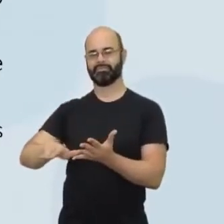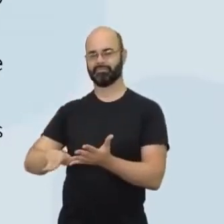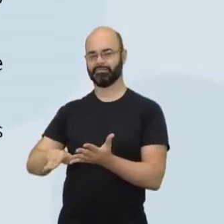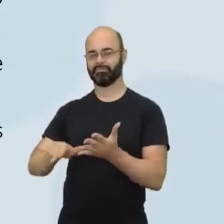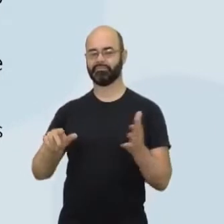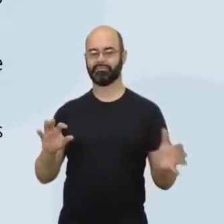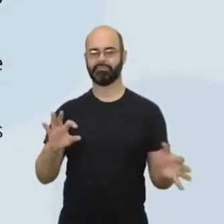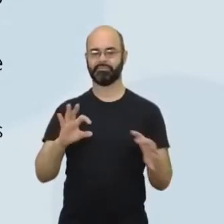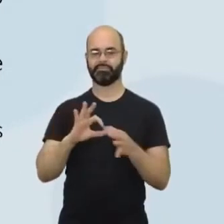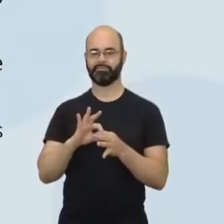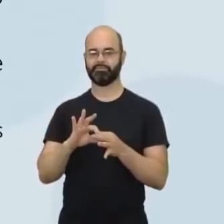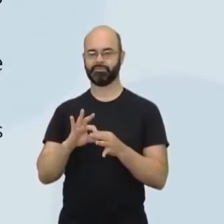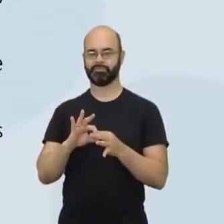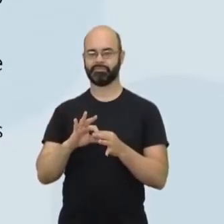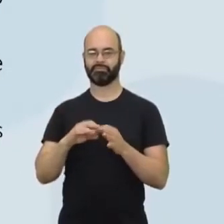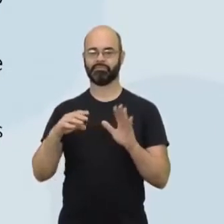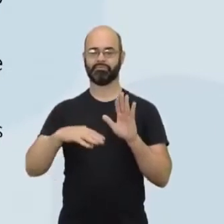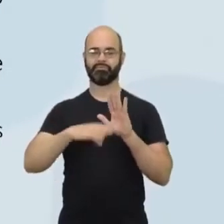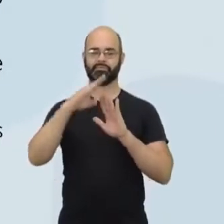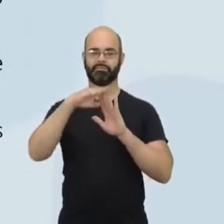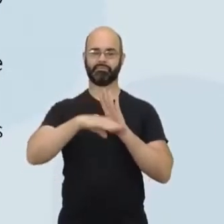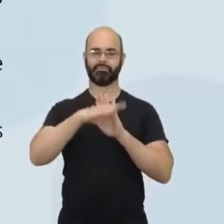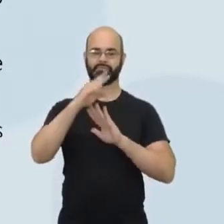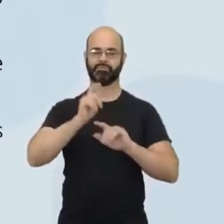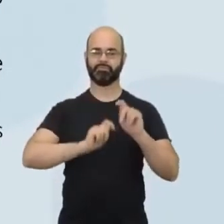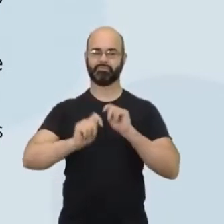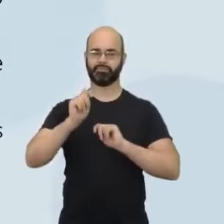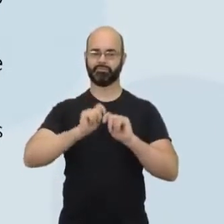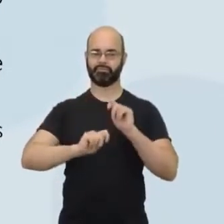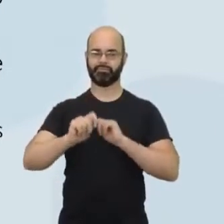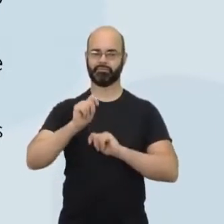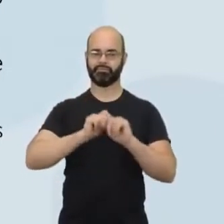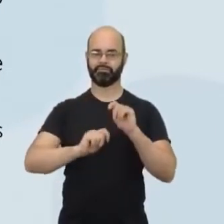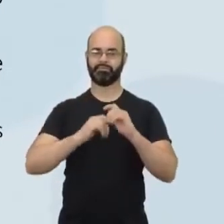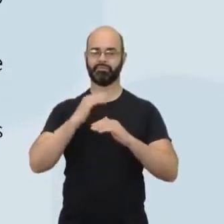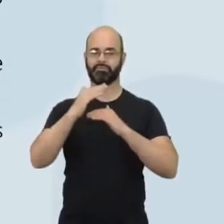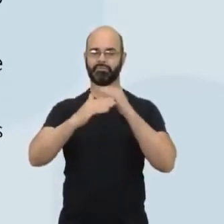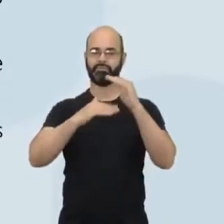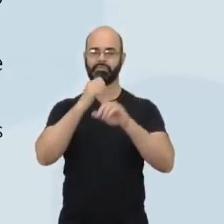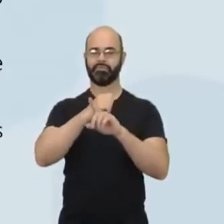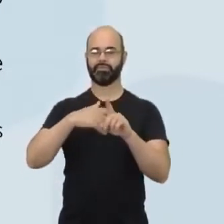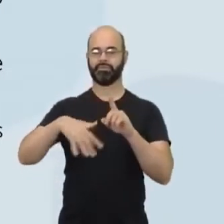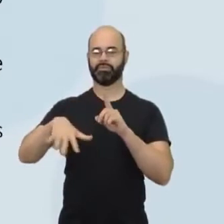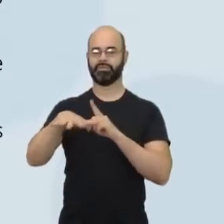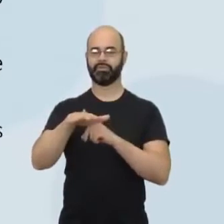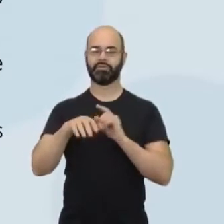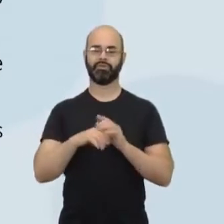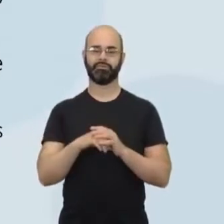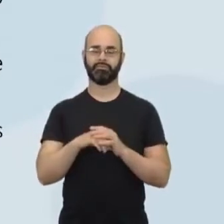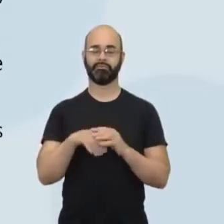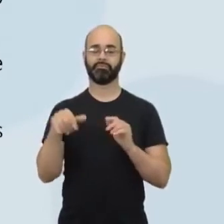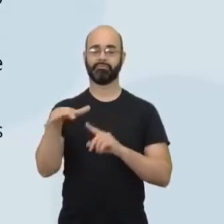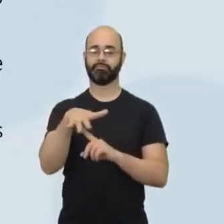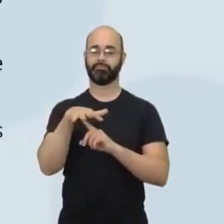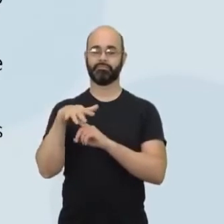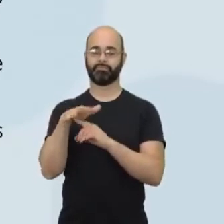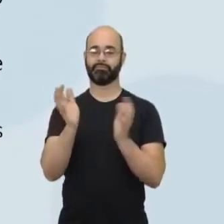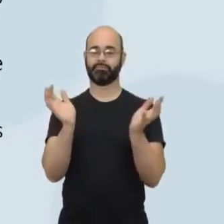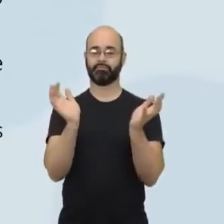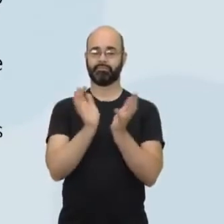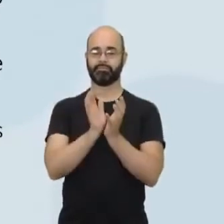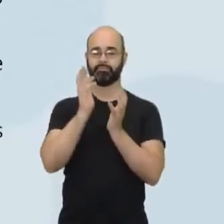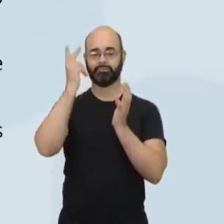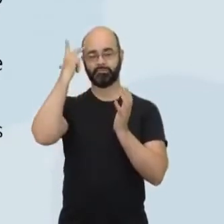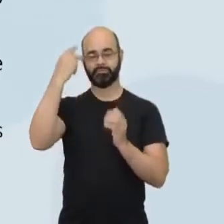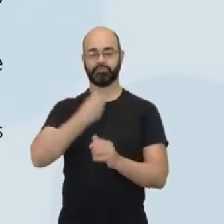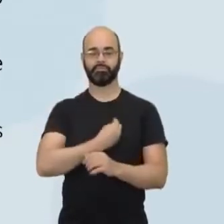indicadores de desenvolvimento econômico e social. Unidade temática, natureza, ambientes e qualidade